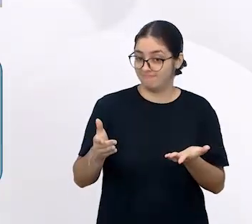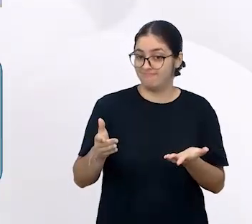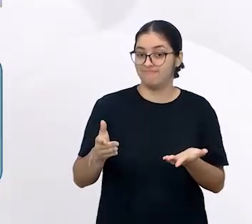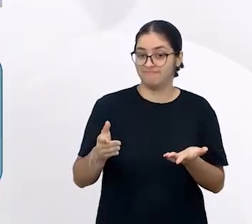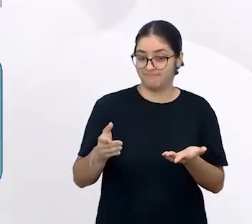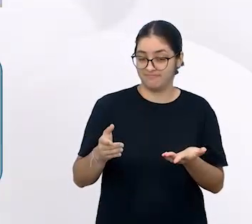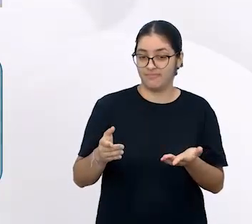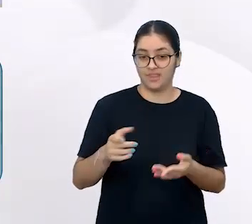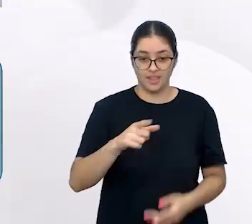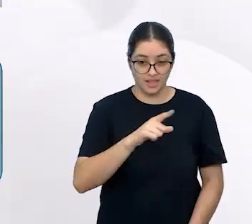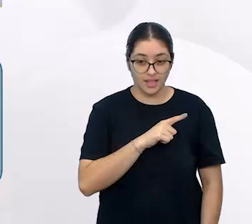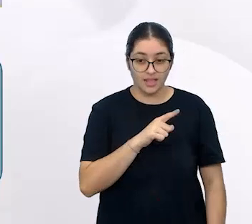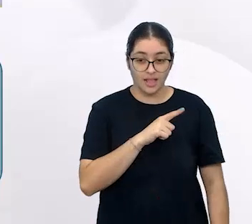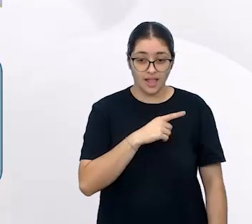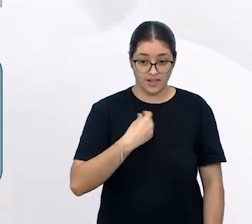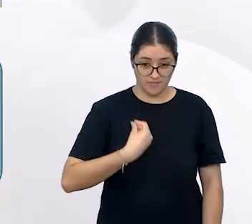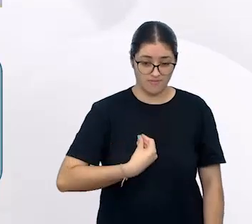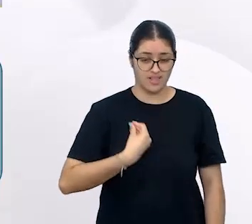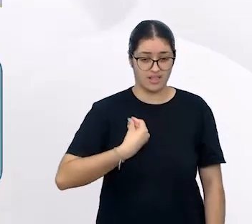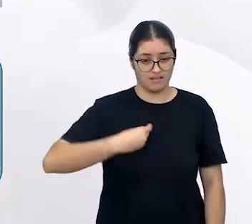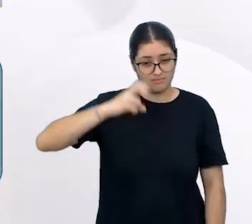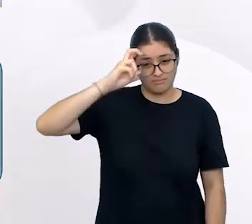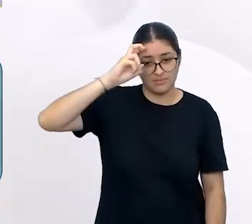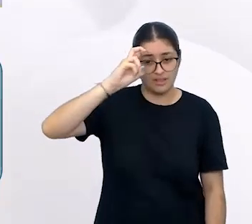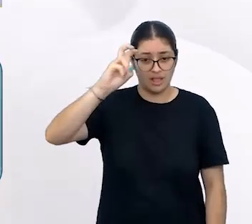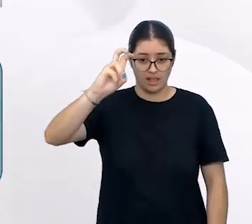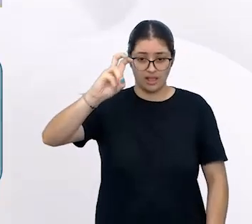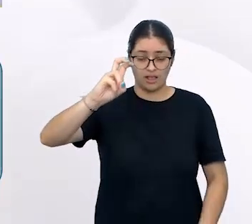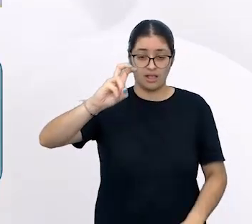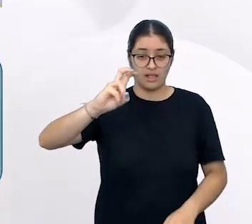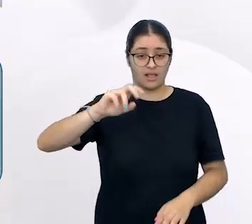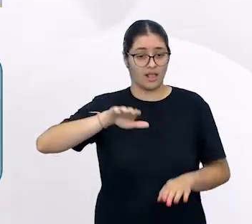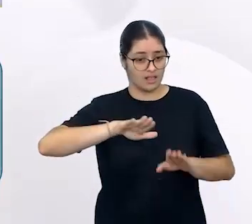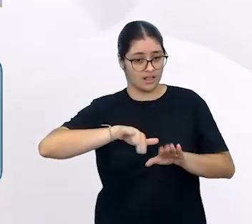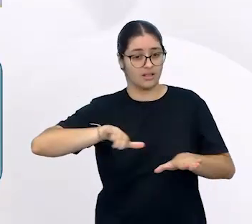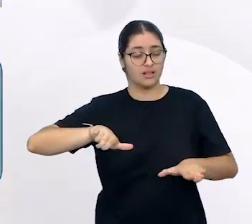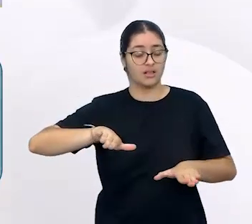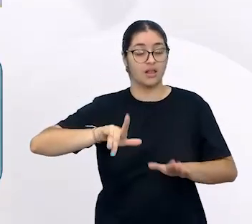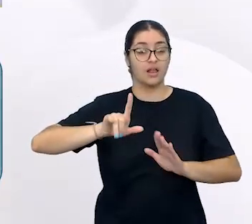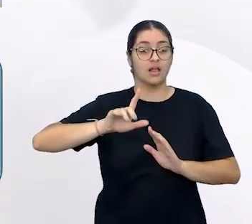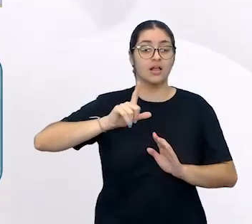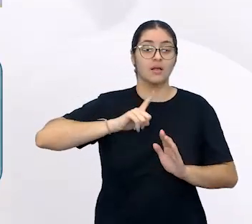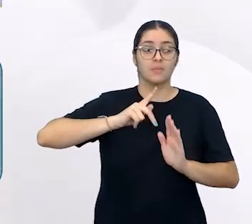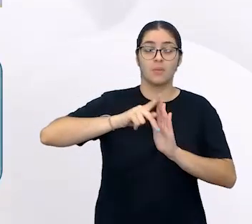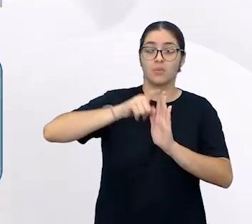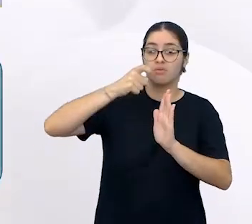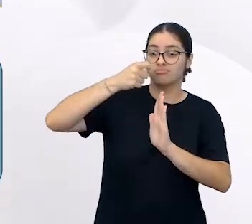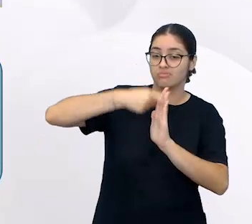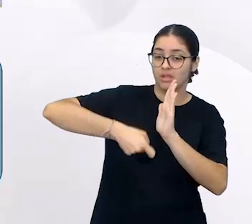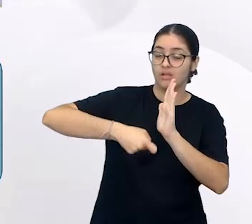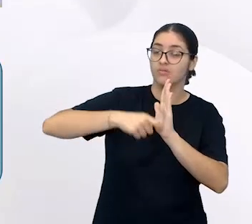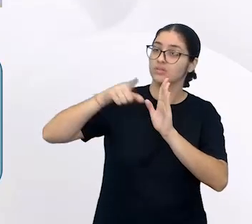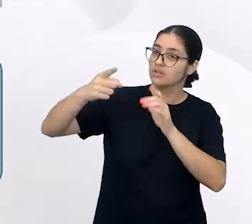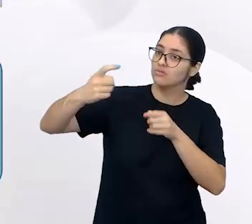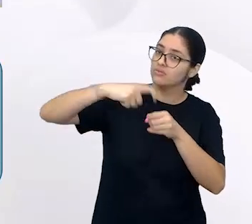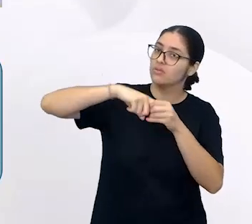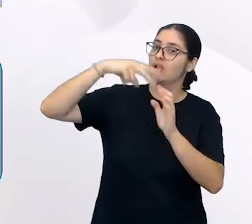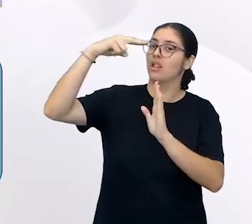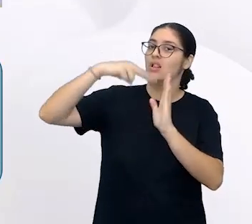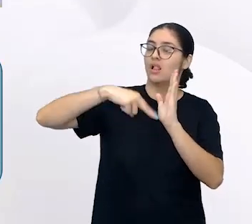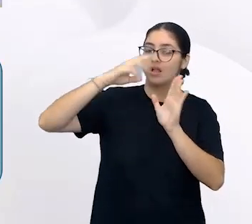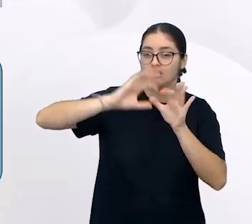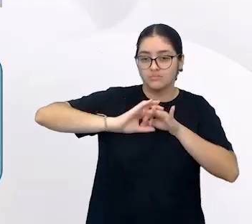Ali, existe Vida Inteligente no período pré-silábico? É um texto que a gente convida vocês a revisitarem. Ele está